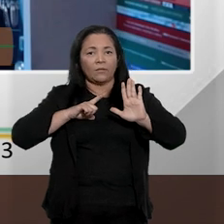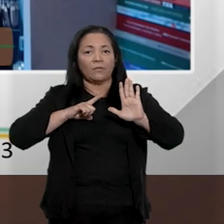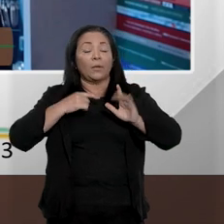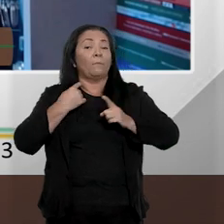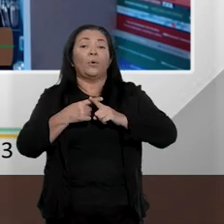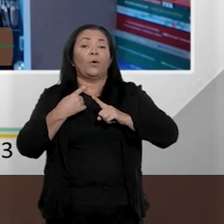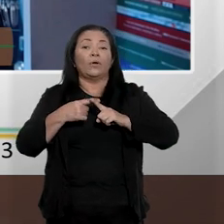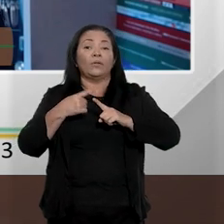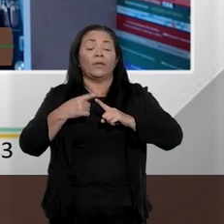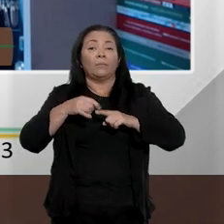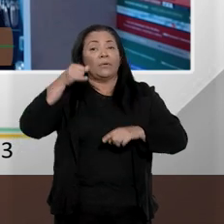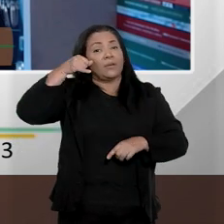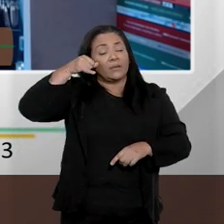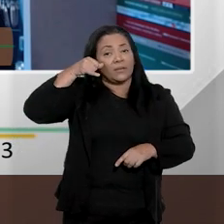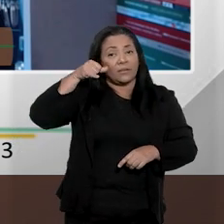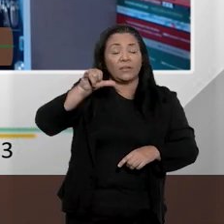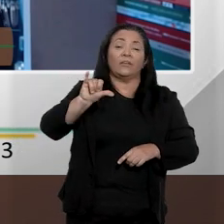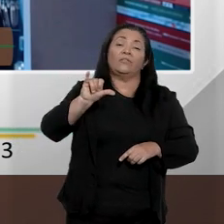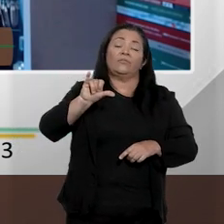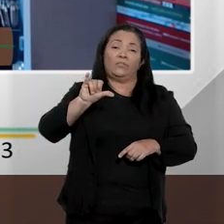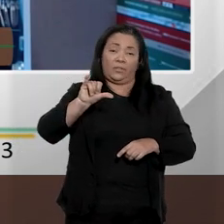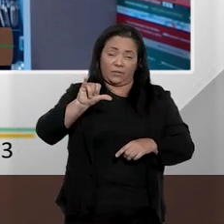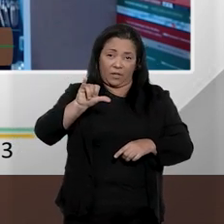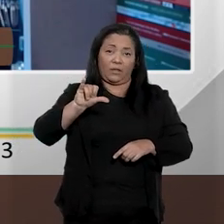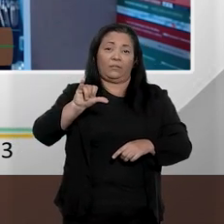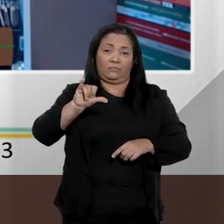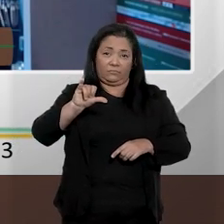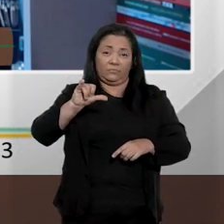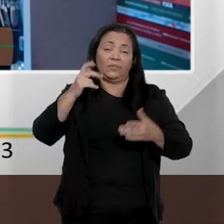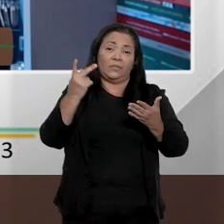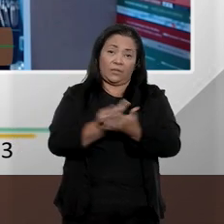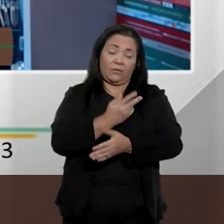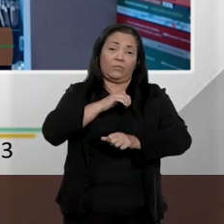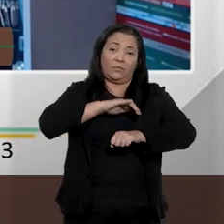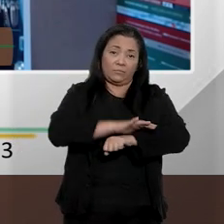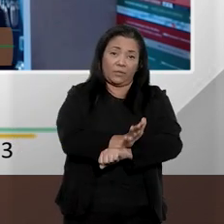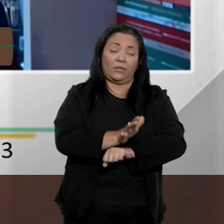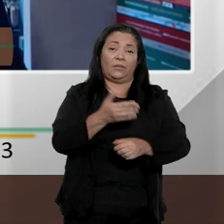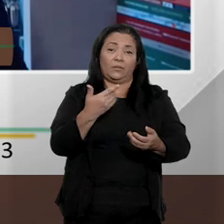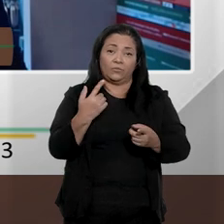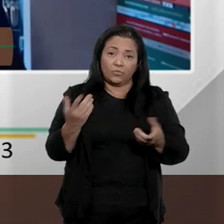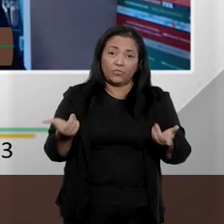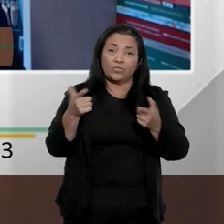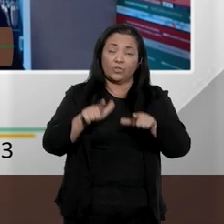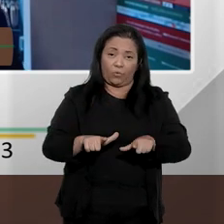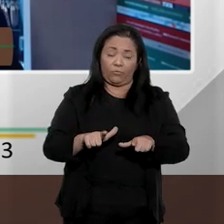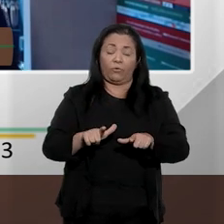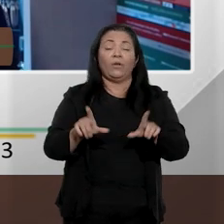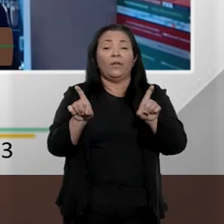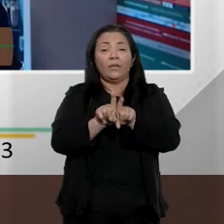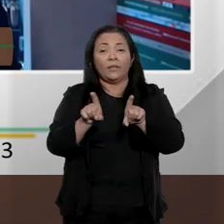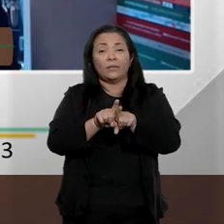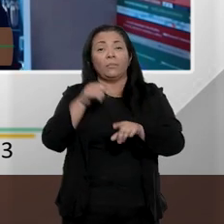impedir, digamos assim, que a interpretação judicial possa se dar por essa tangente,